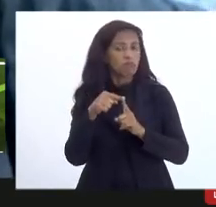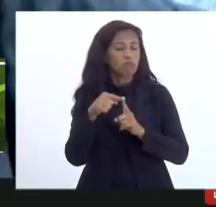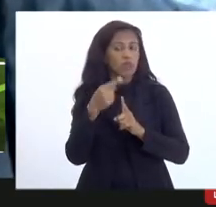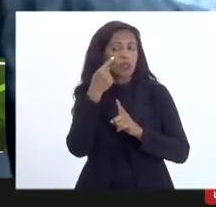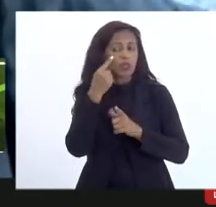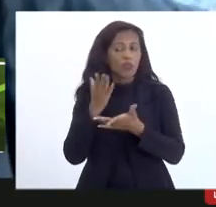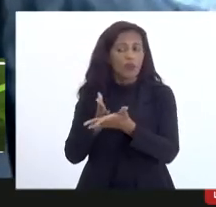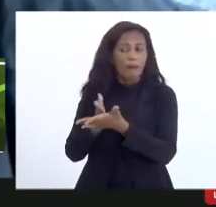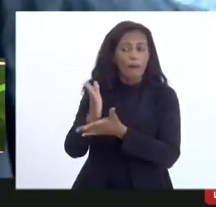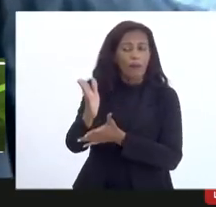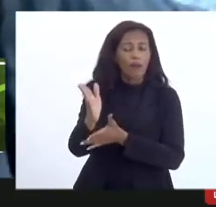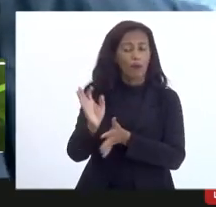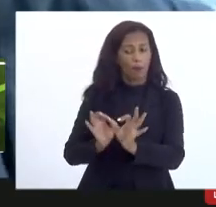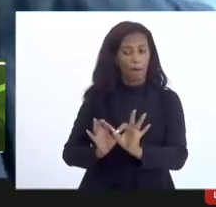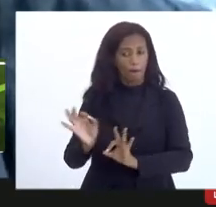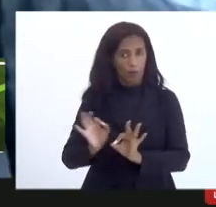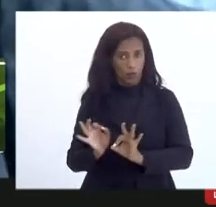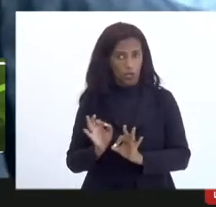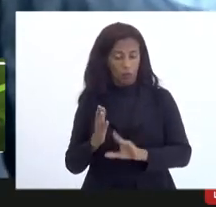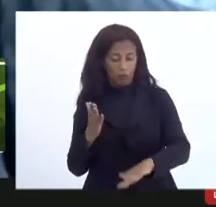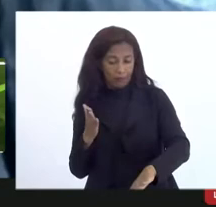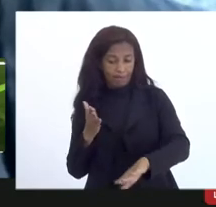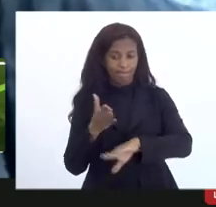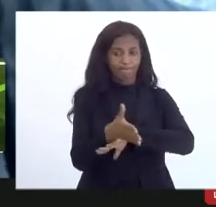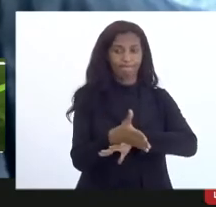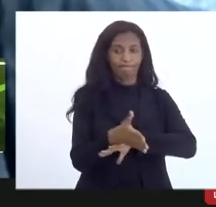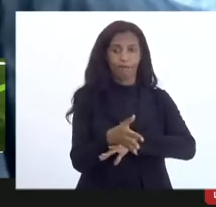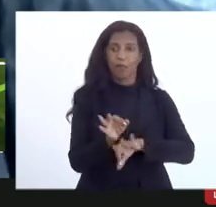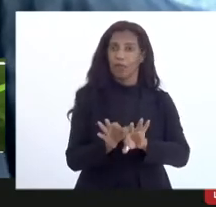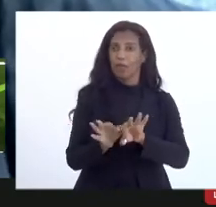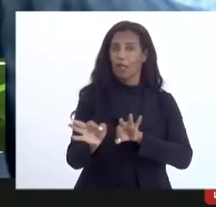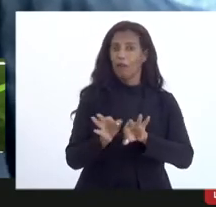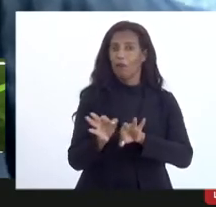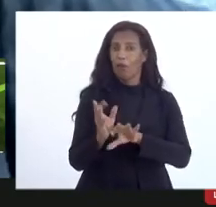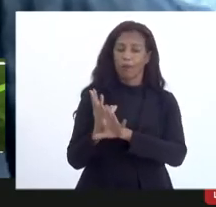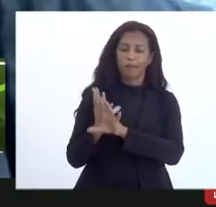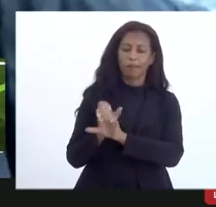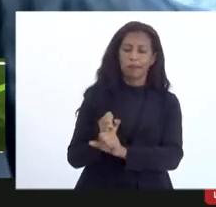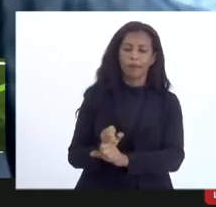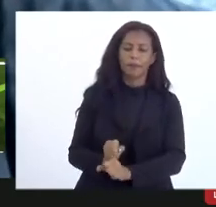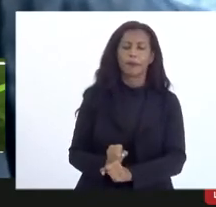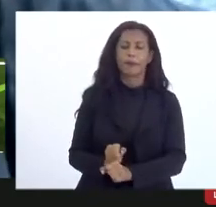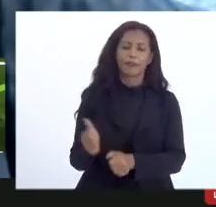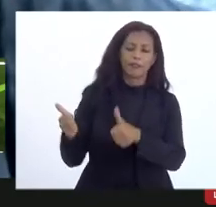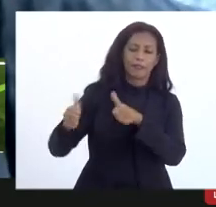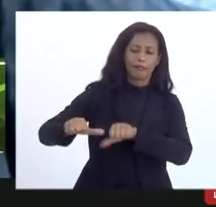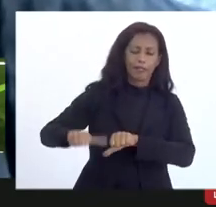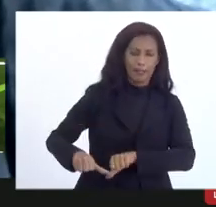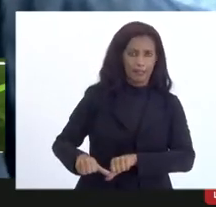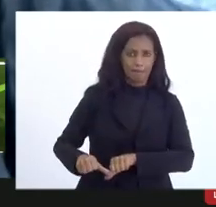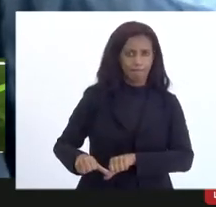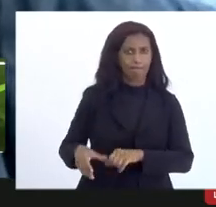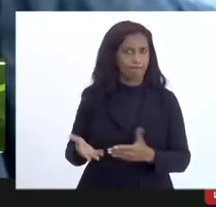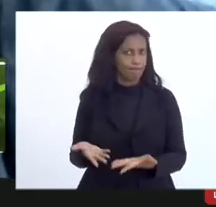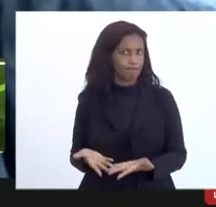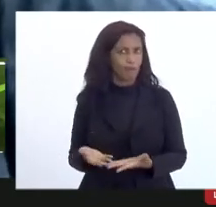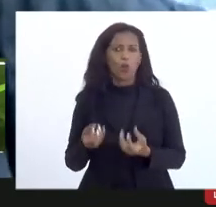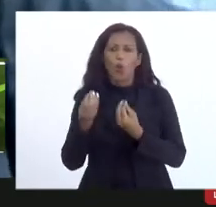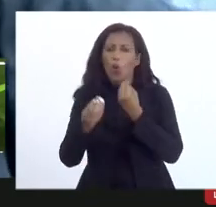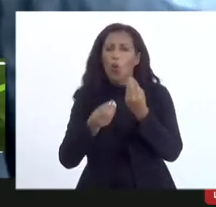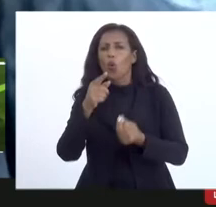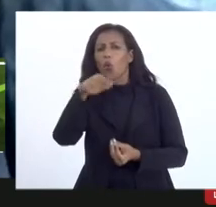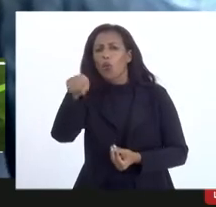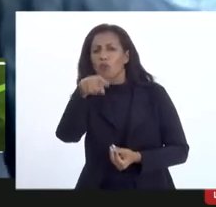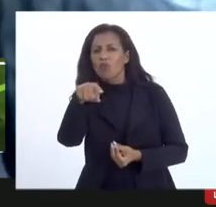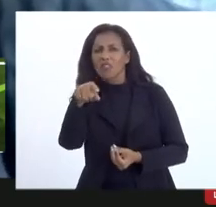vai aprovar um projeto que vai interferir na forma de prestar contas na forma de analisar as contas como vocês